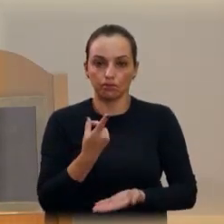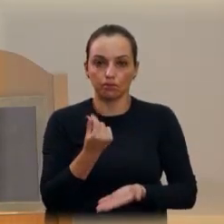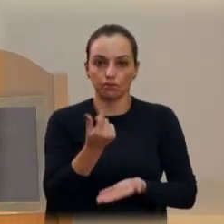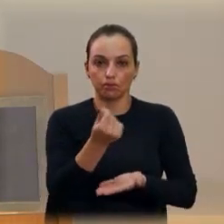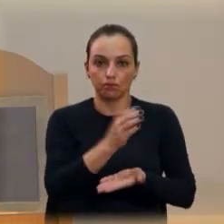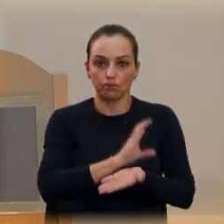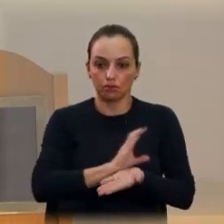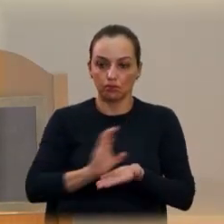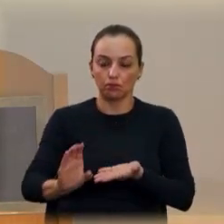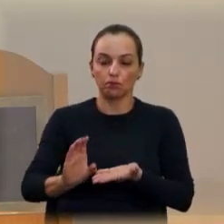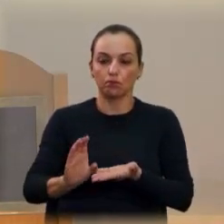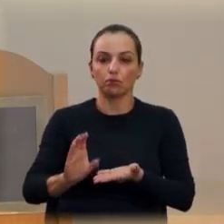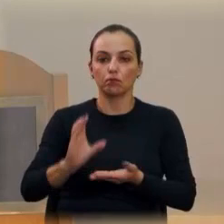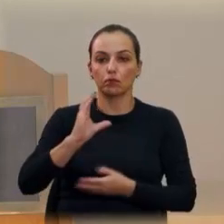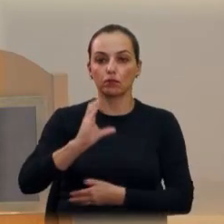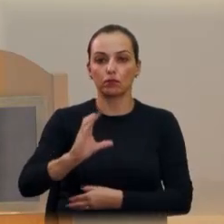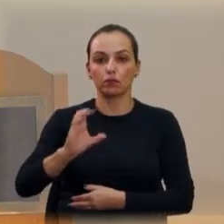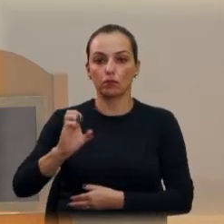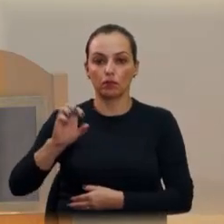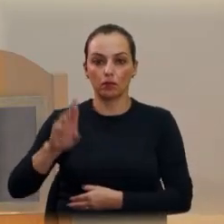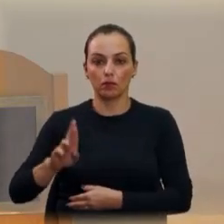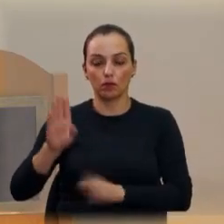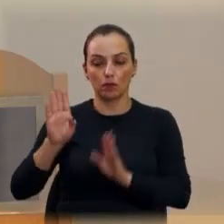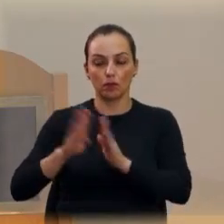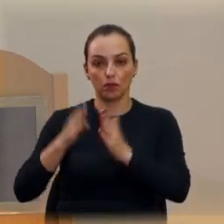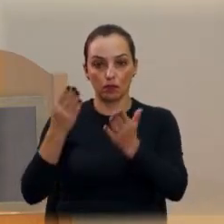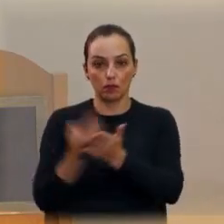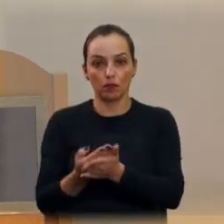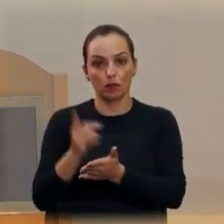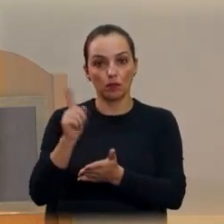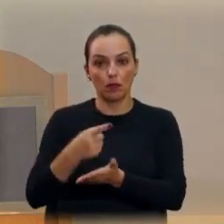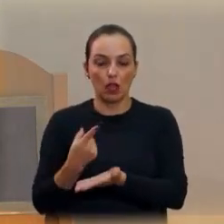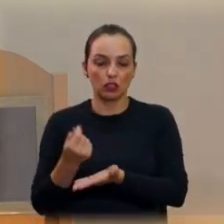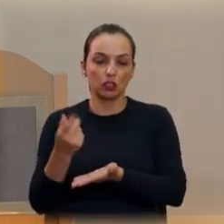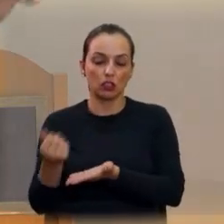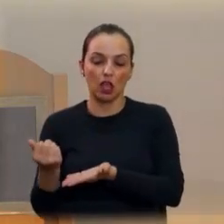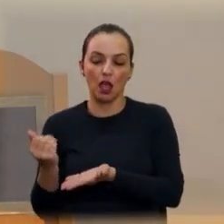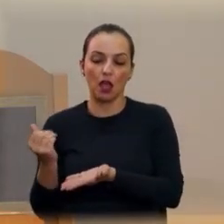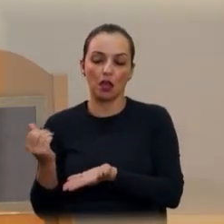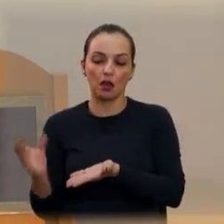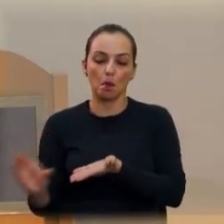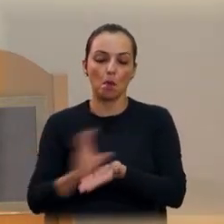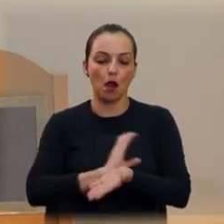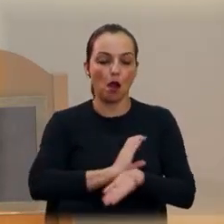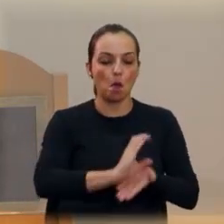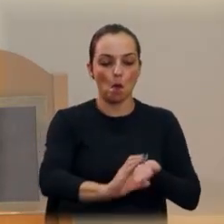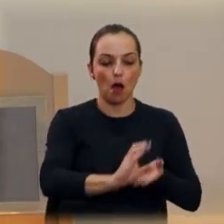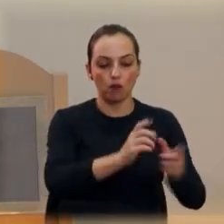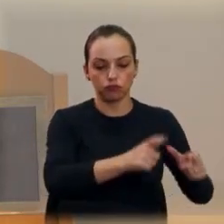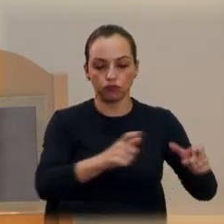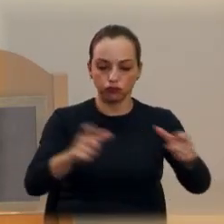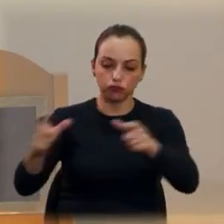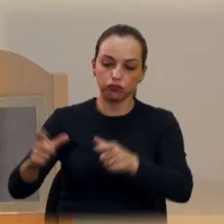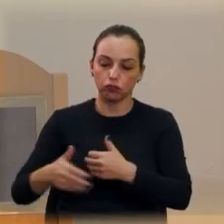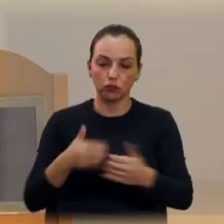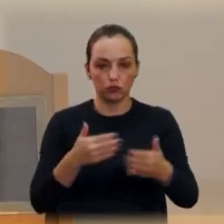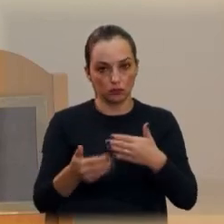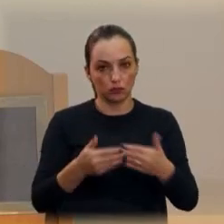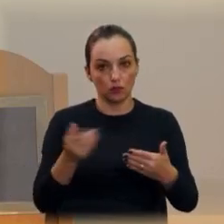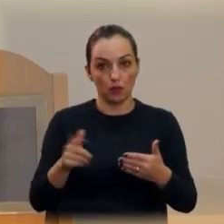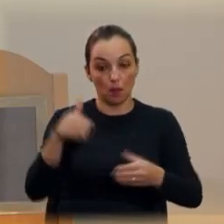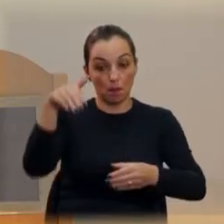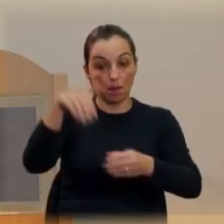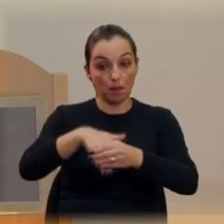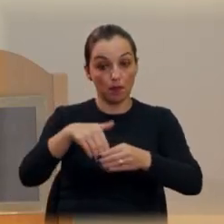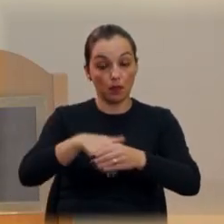emenda lá para o CR, eu poderia estar fazendo essa emenda, com essa emenda, pudesse ir para o asfalto, mas foi uma votação tão